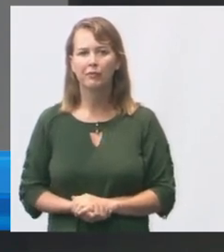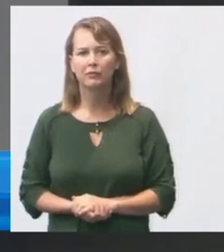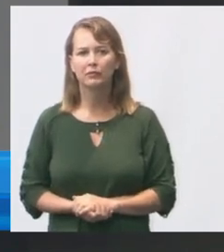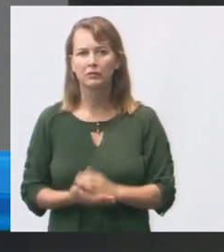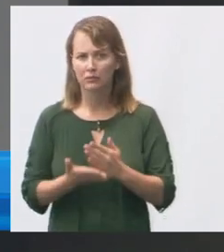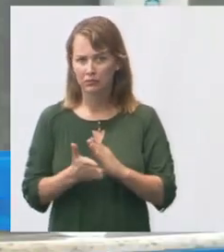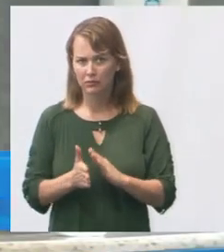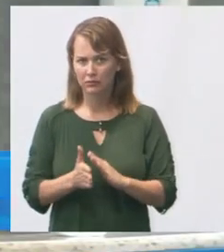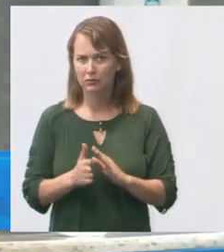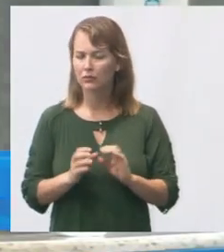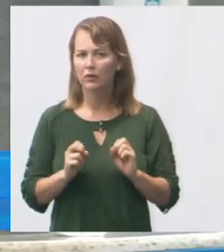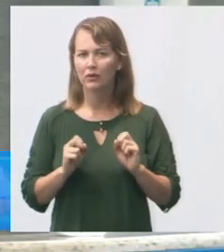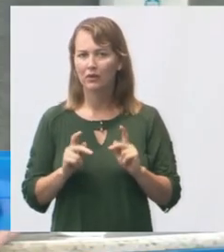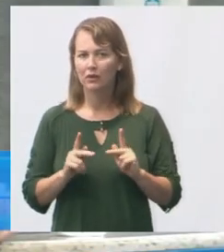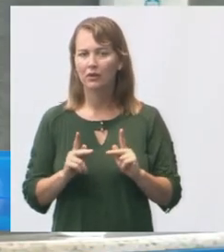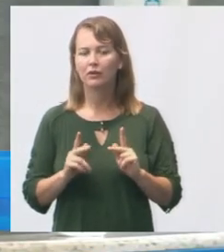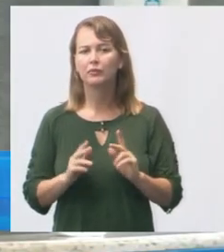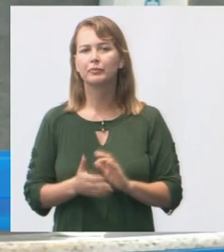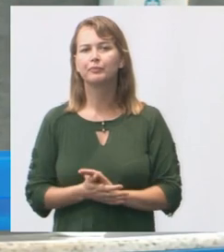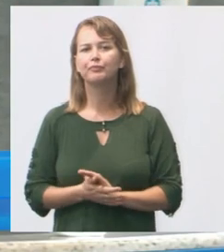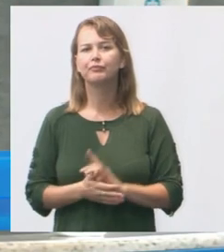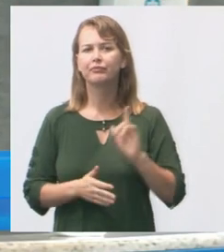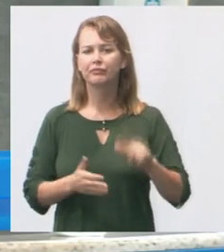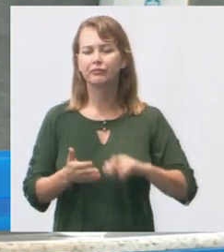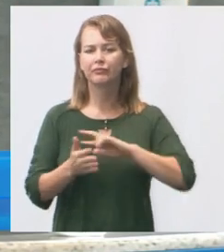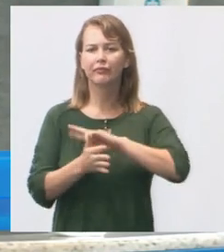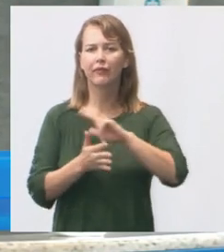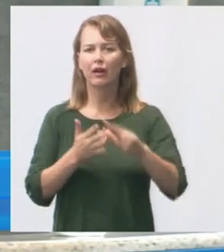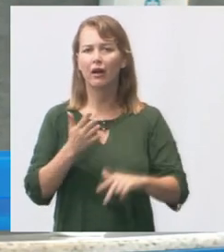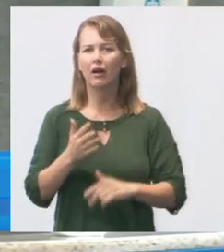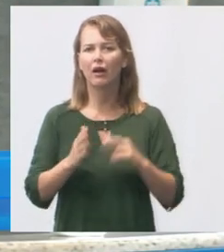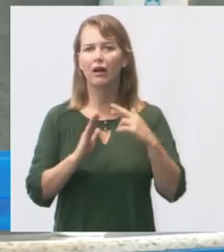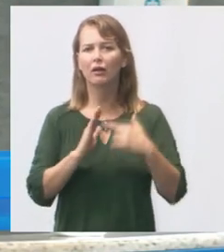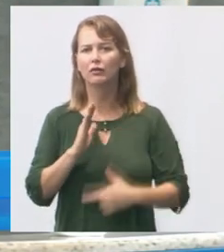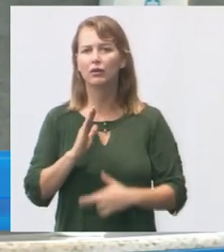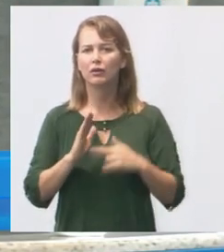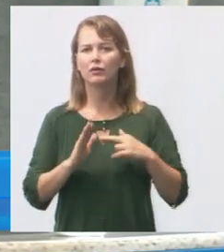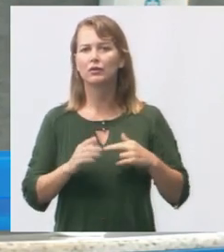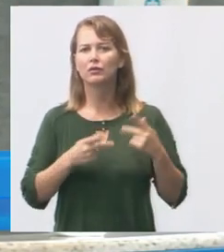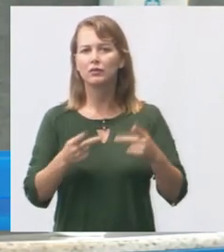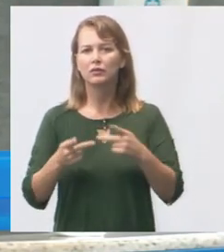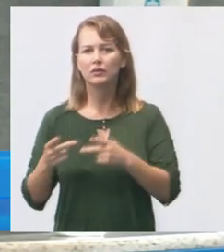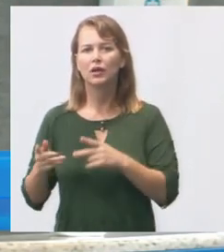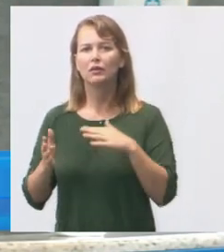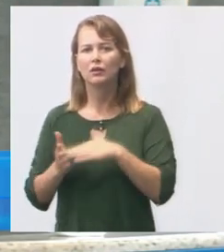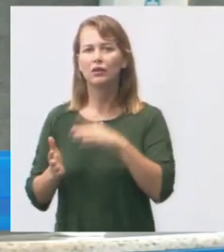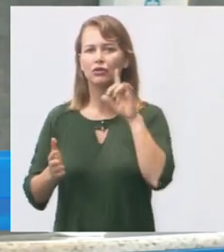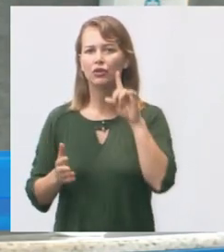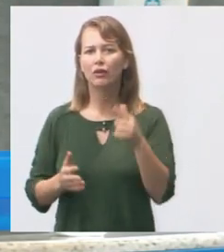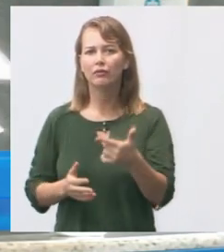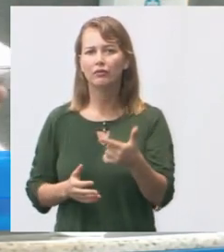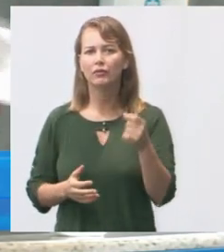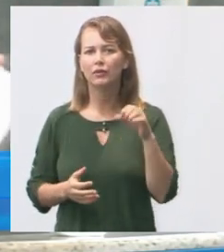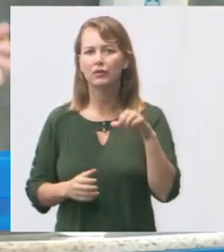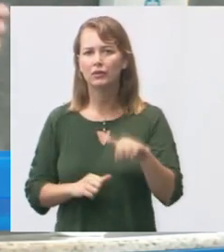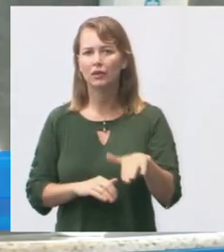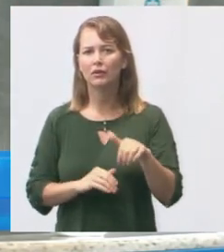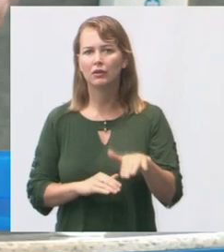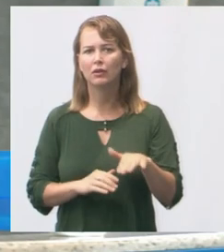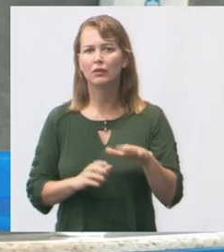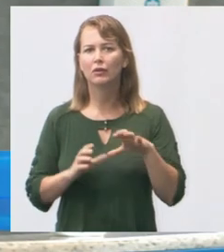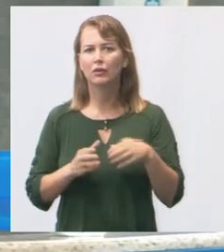então é isso pessoal esses são os diversos relatórios das visitas até dia 20 de setembro que a comissão fez